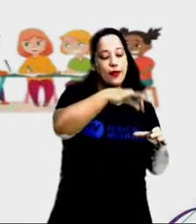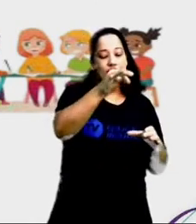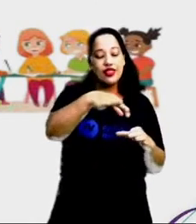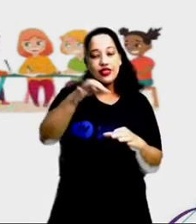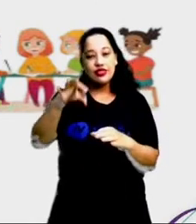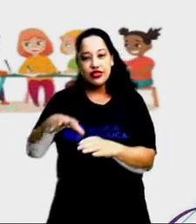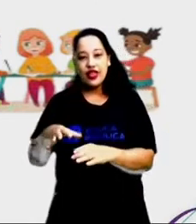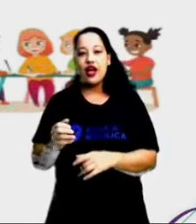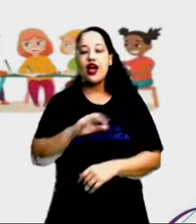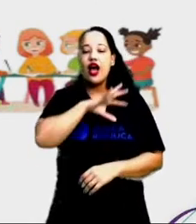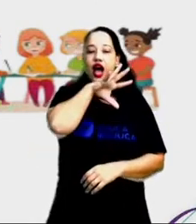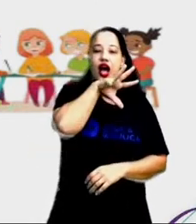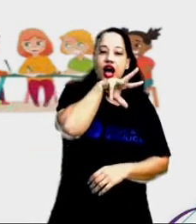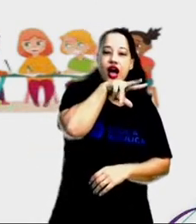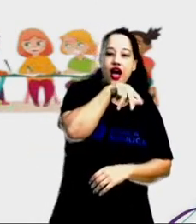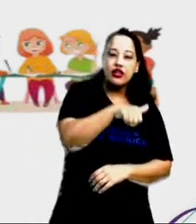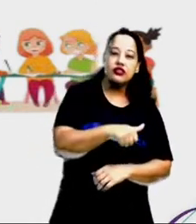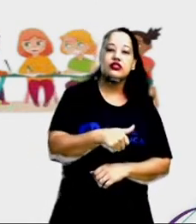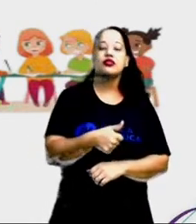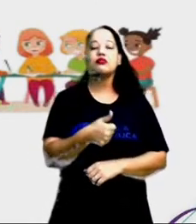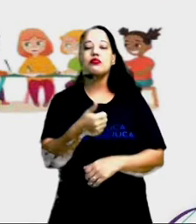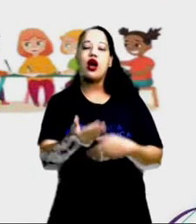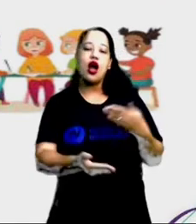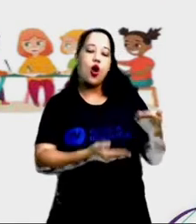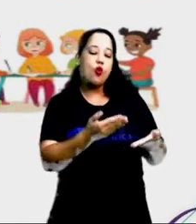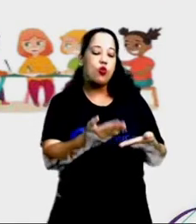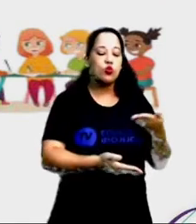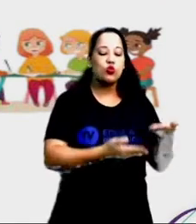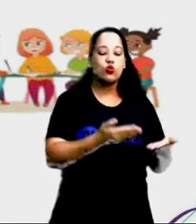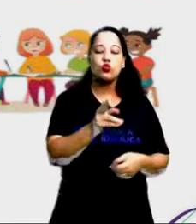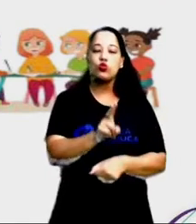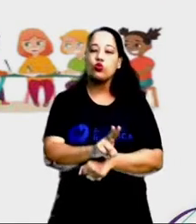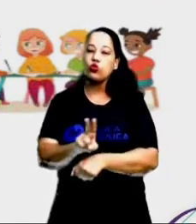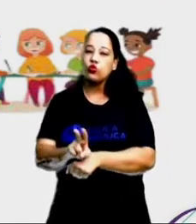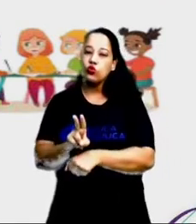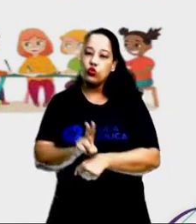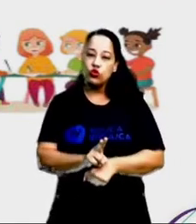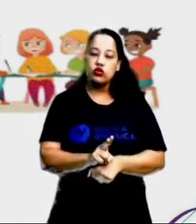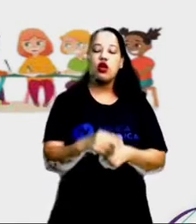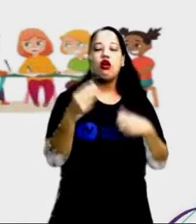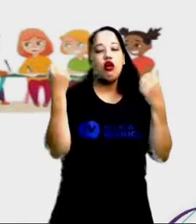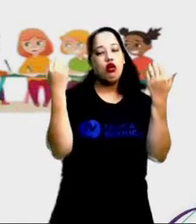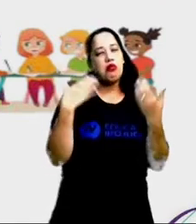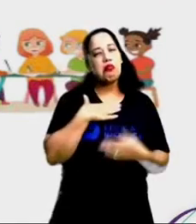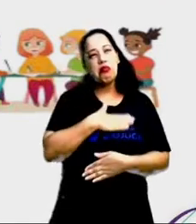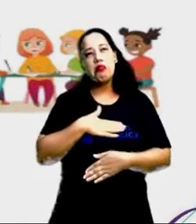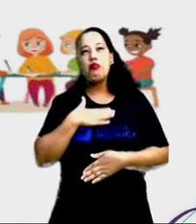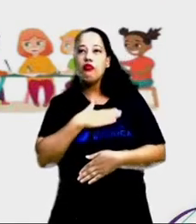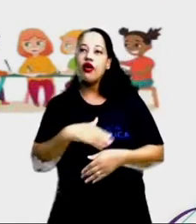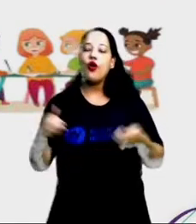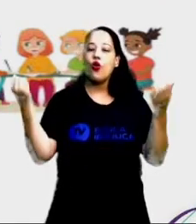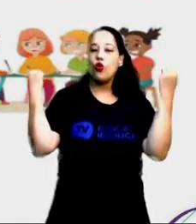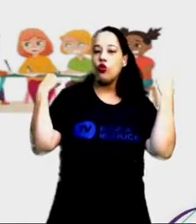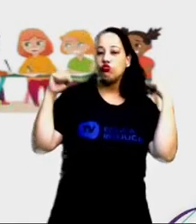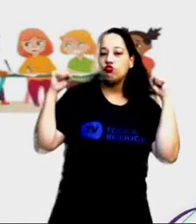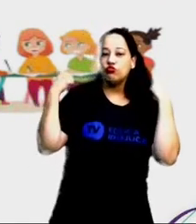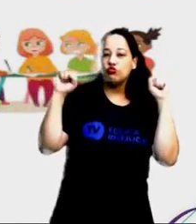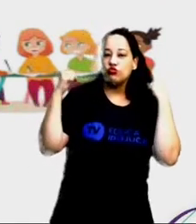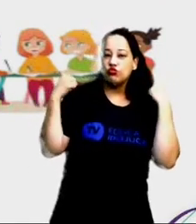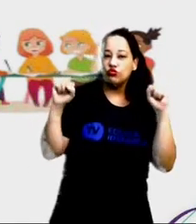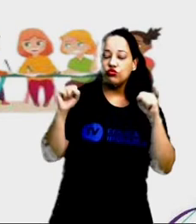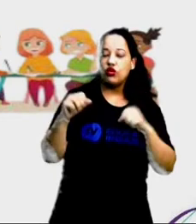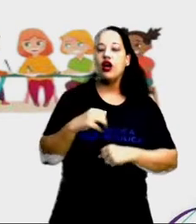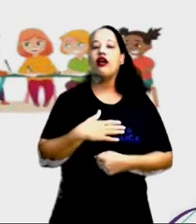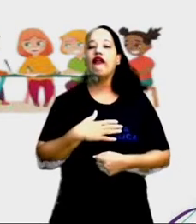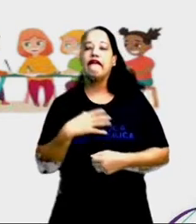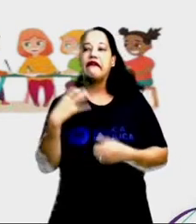cuidar dos animais, gostam de fazer atividade física, gostam de cantar, de